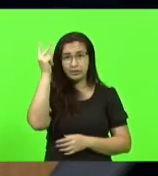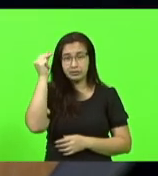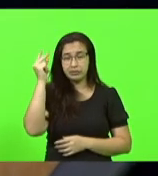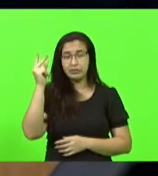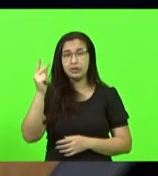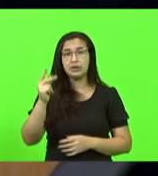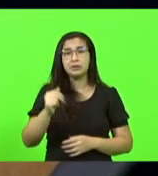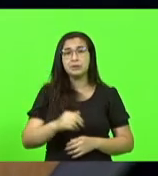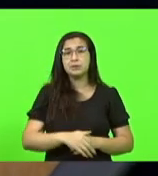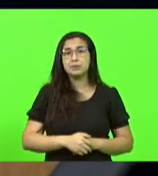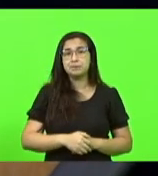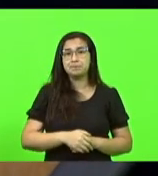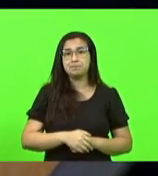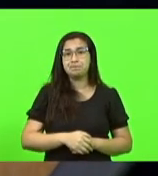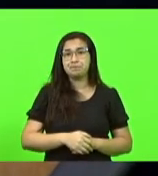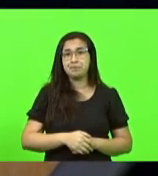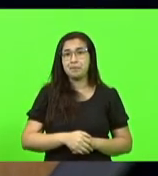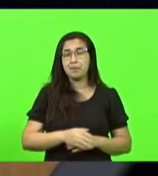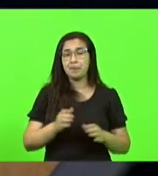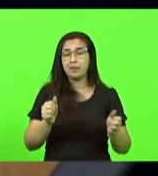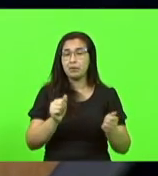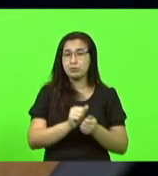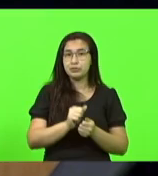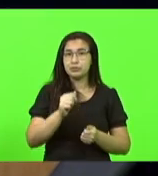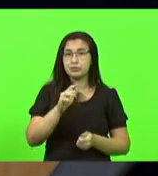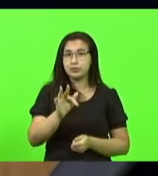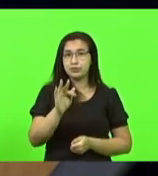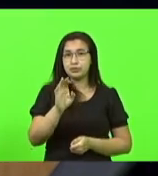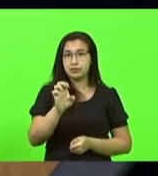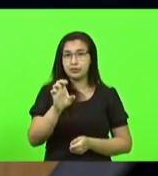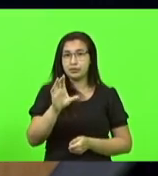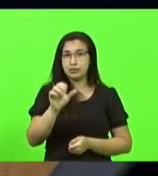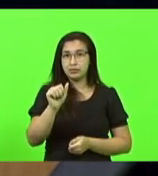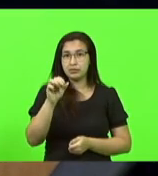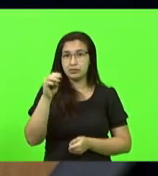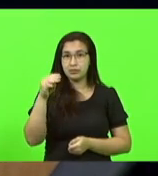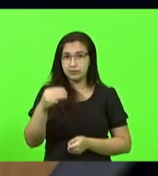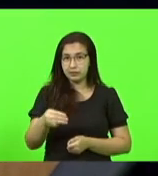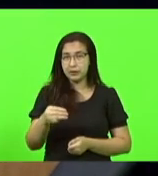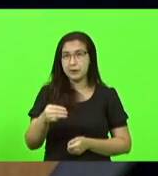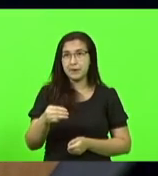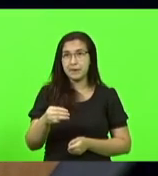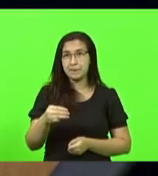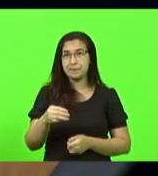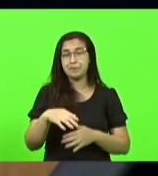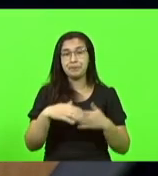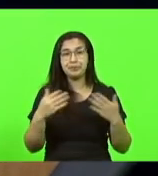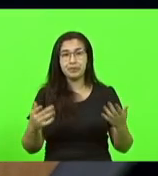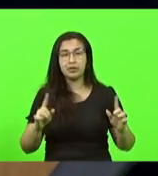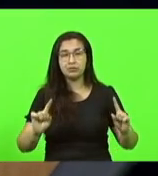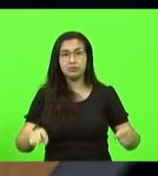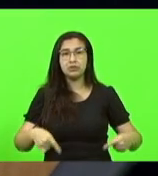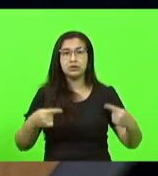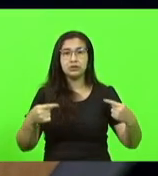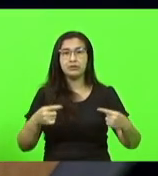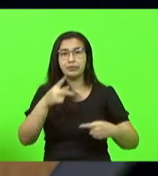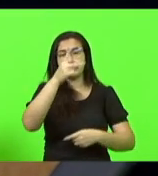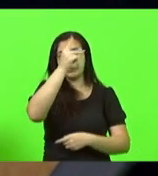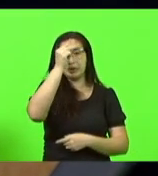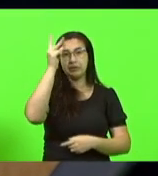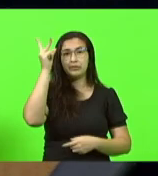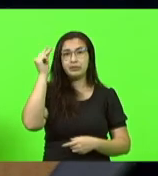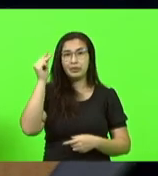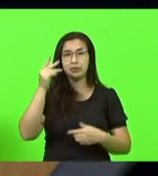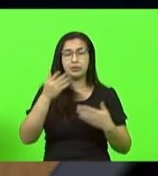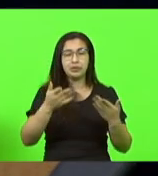sido também da direção da FECAM, da Federação Catarinense dos Municípios. Então, o desafio é as prefeituras que estão com